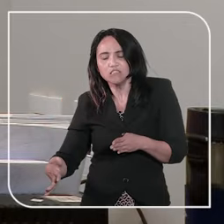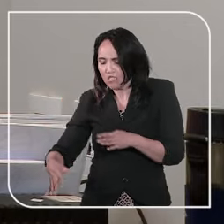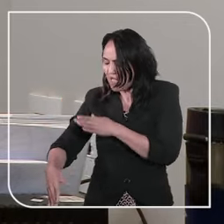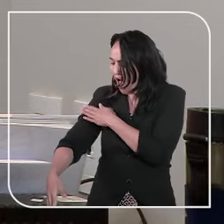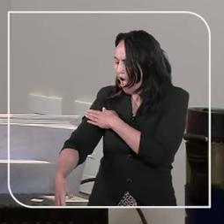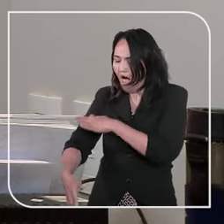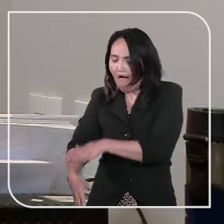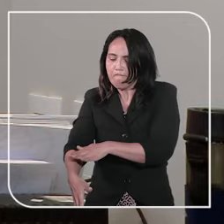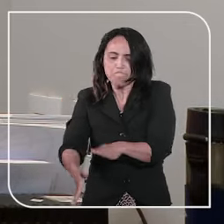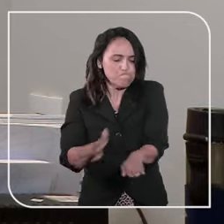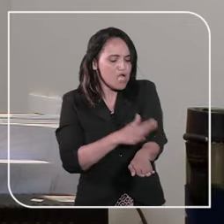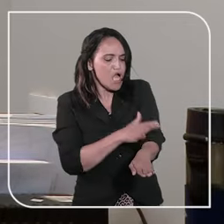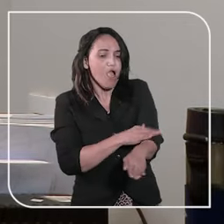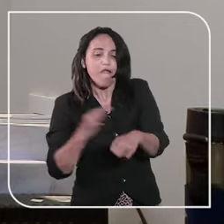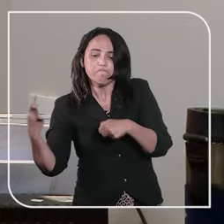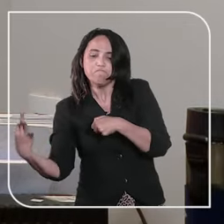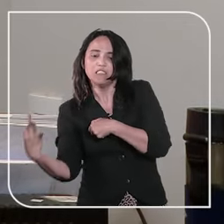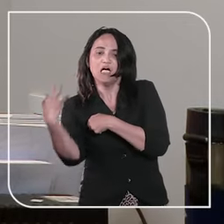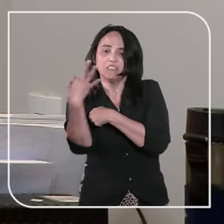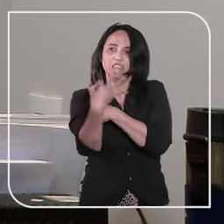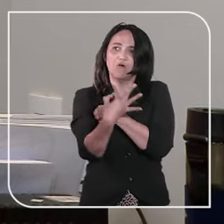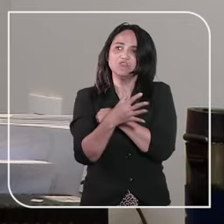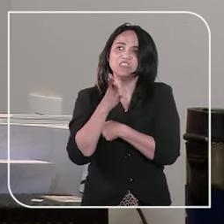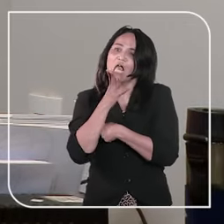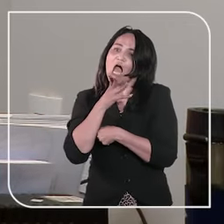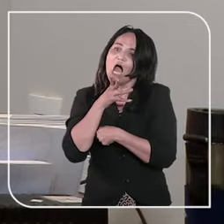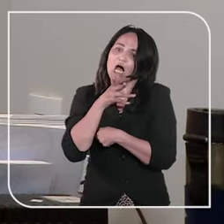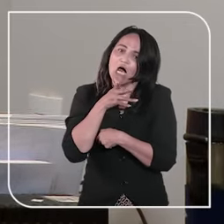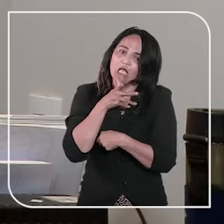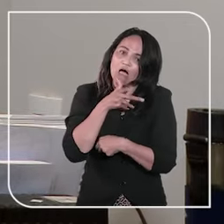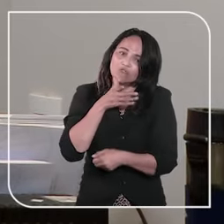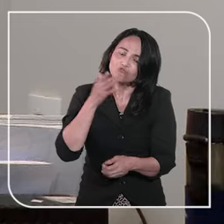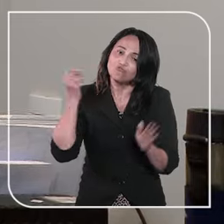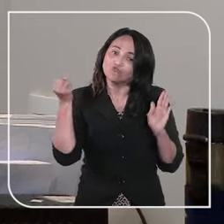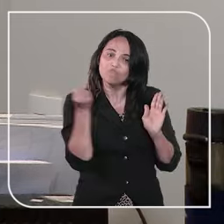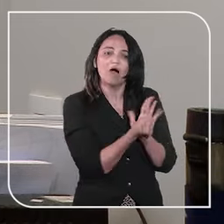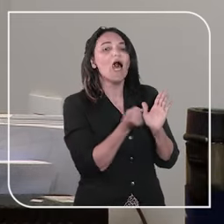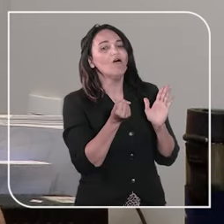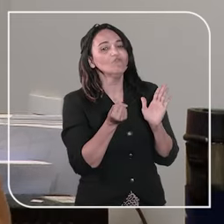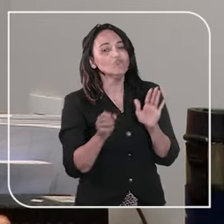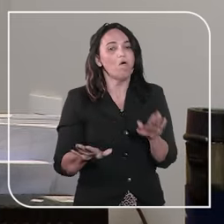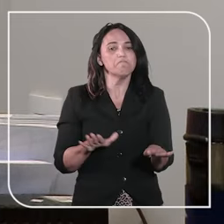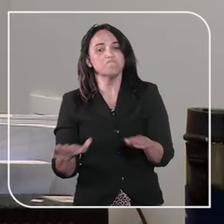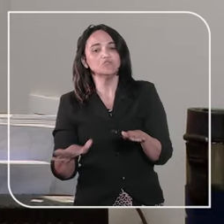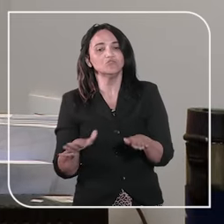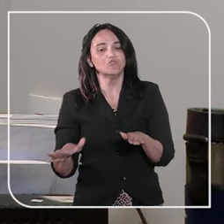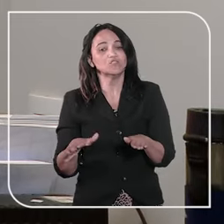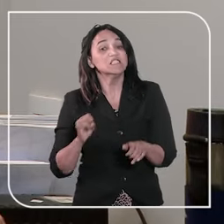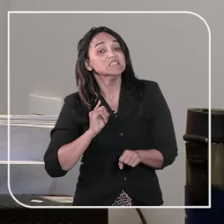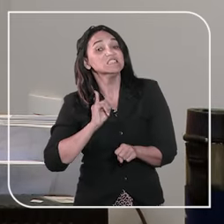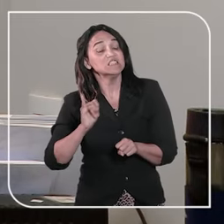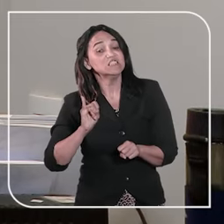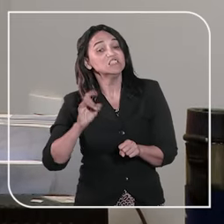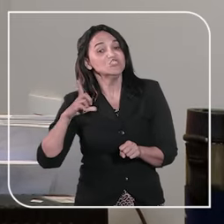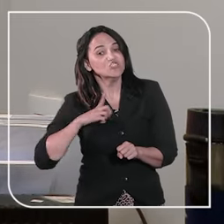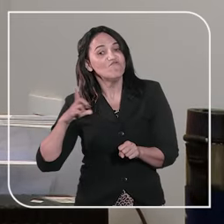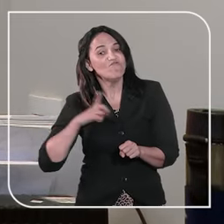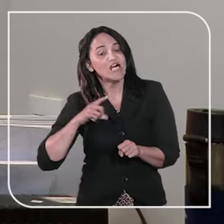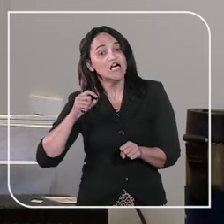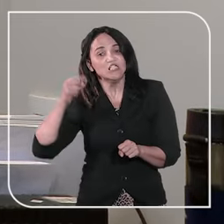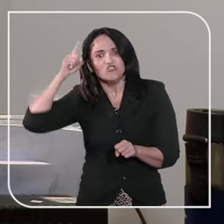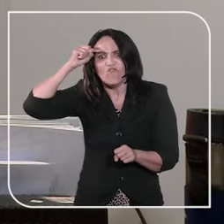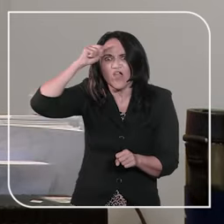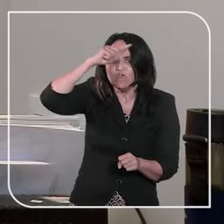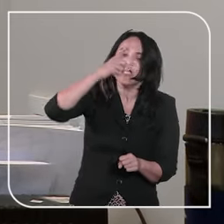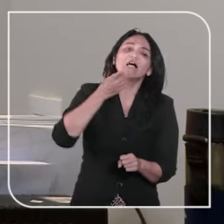adequado ou não. E se tiver algum atraso dos marcos motores. Além desses atrasos dos marcos motores, se ele tiver dificuldades para